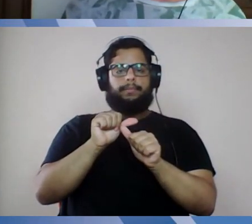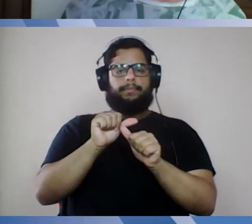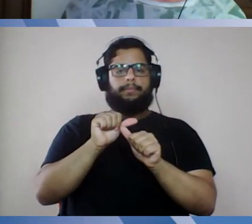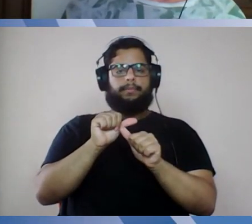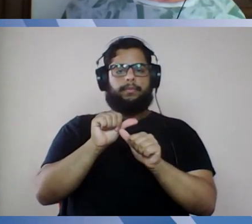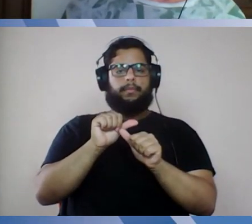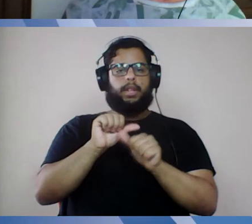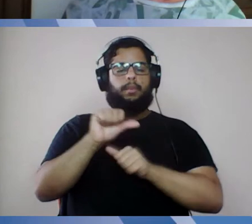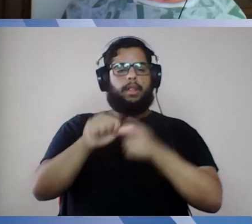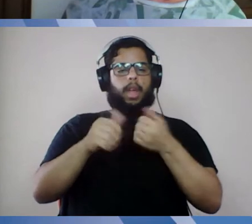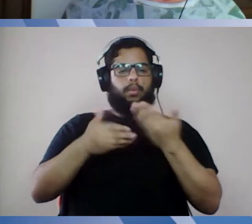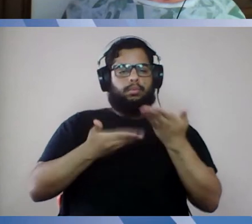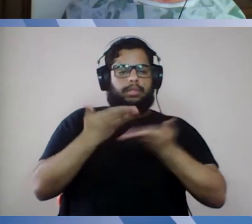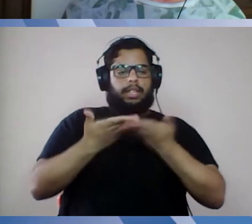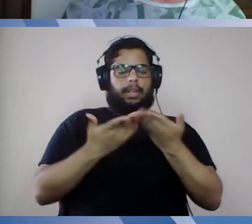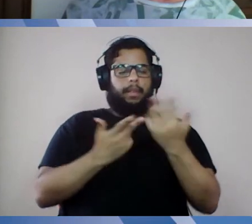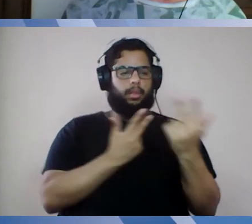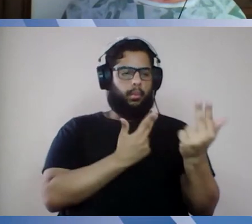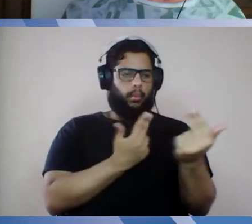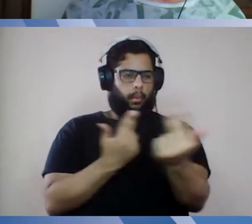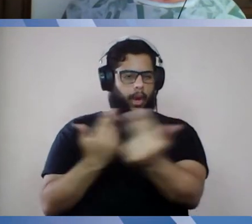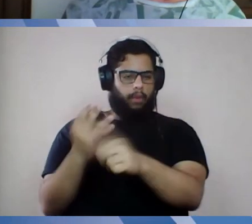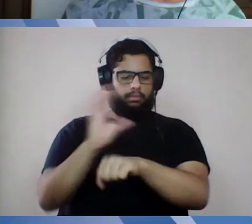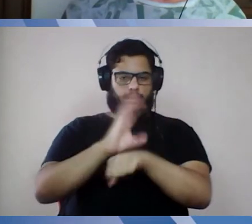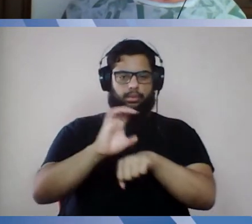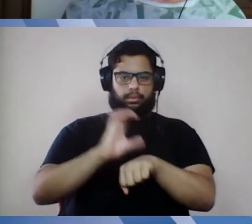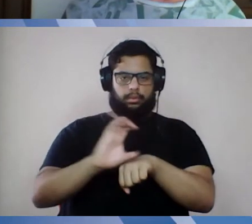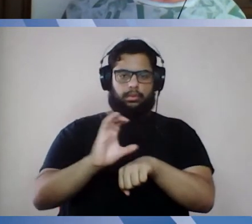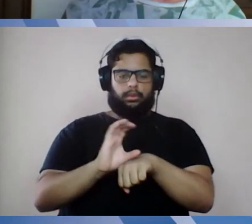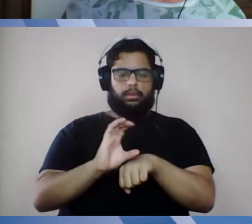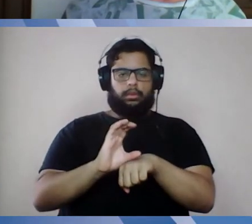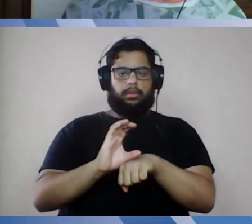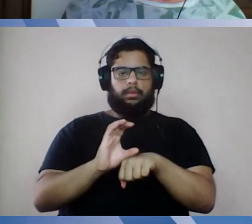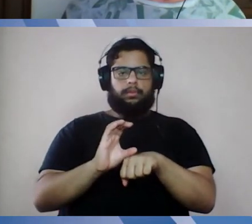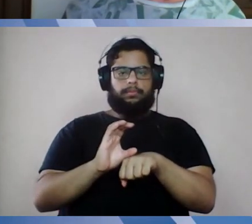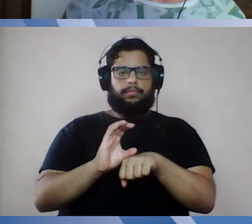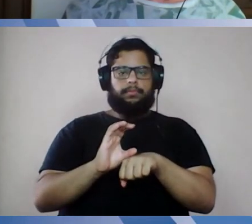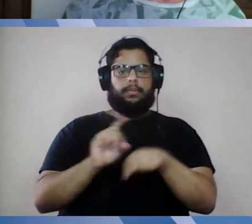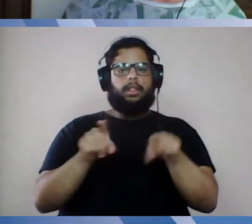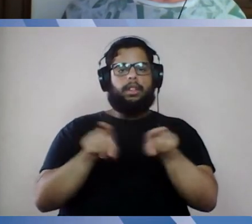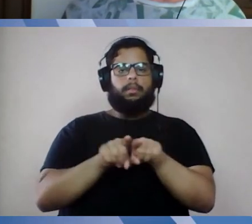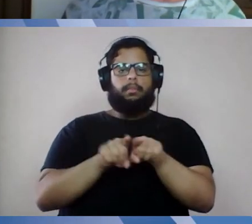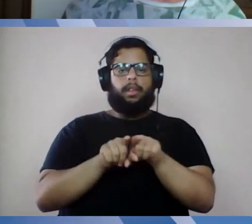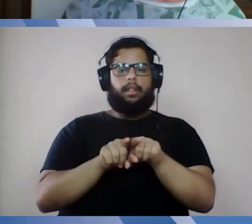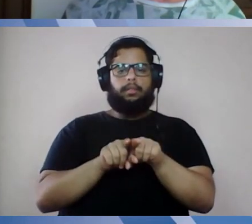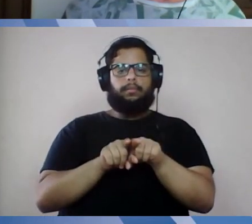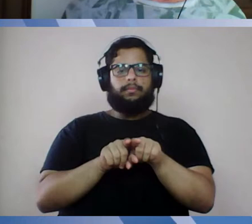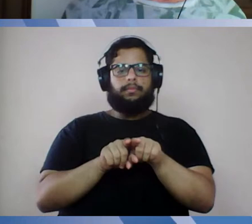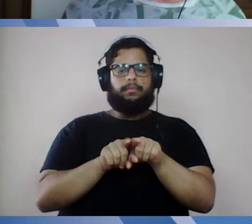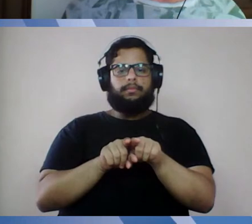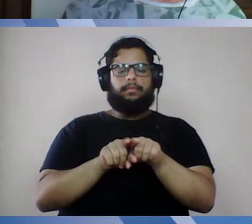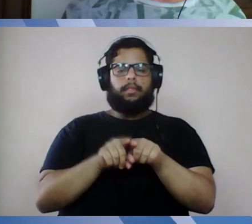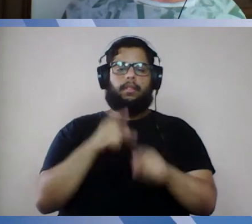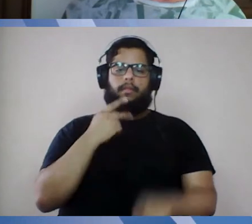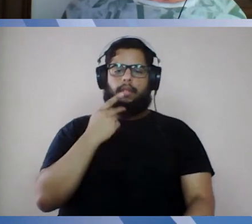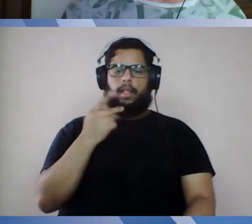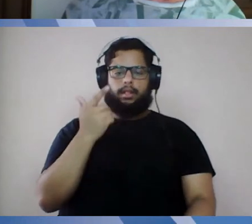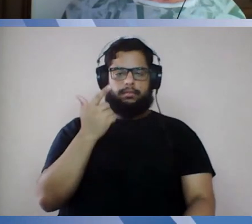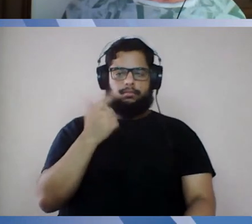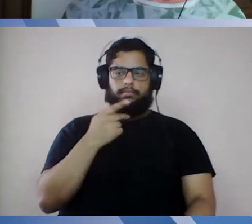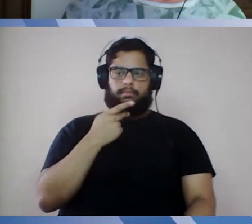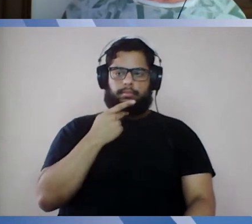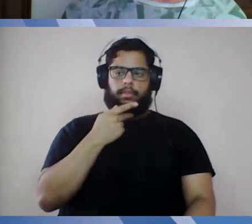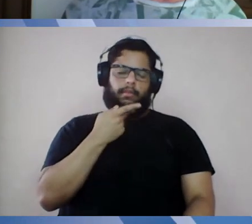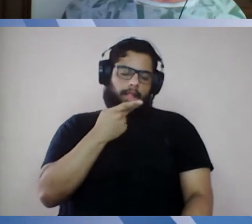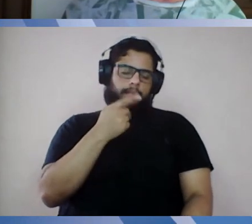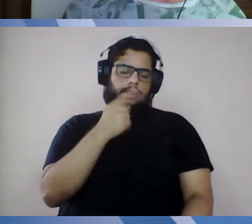tratamento mais igualitário entre os cursos que ela coloca, e a sugestão de redação eu reproduzo aqui para vocês, para que vocês entendam o